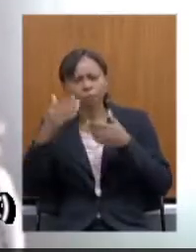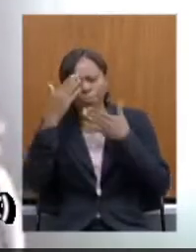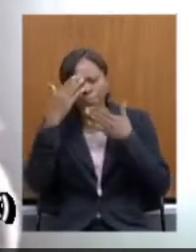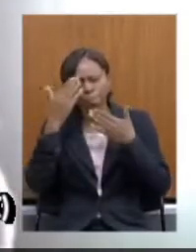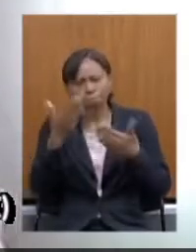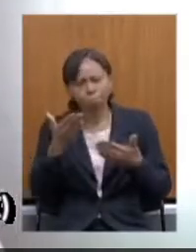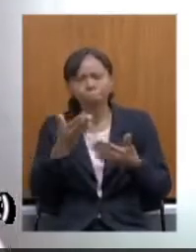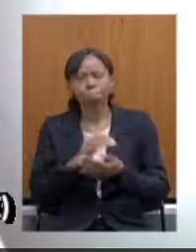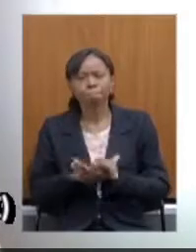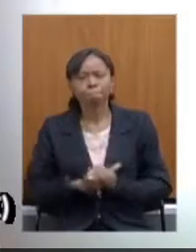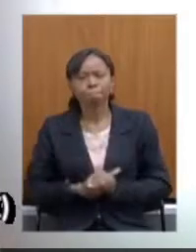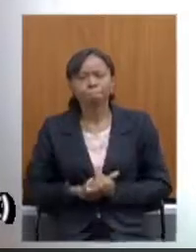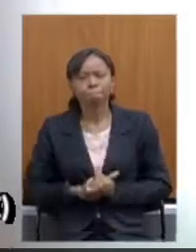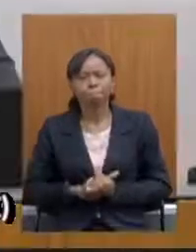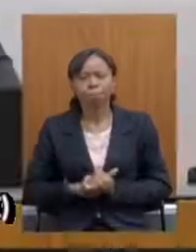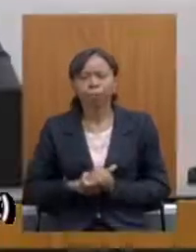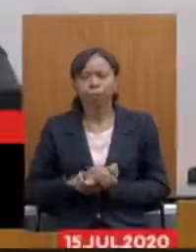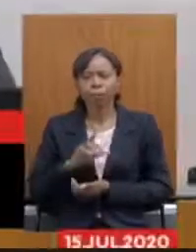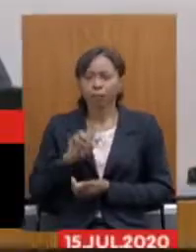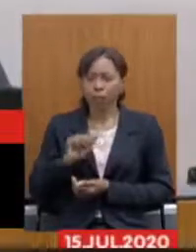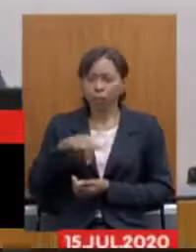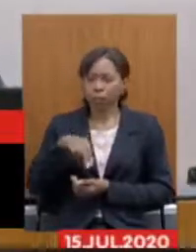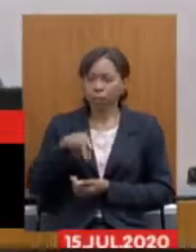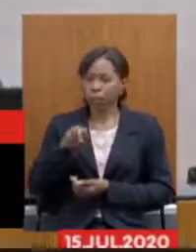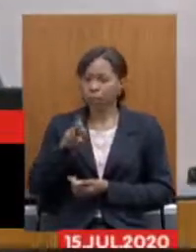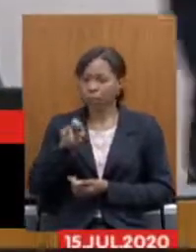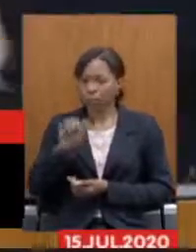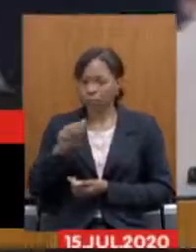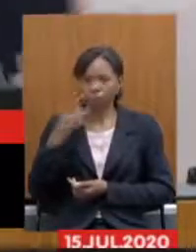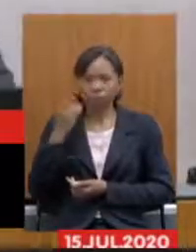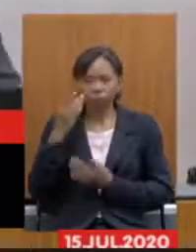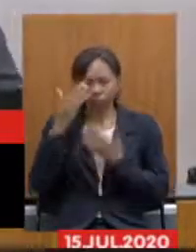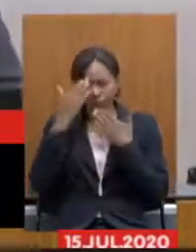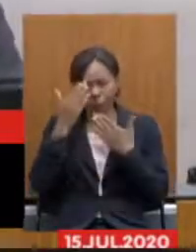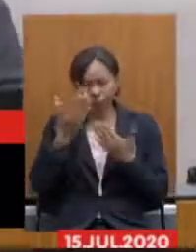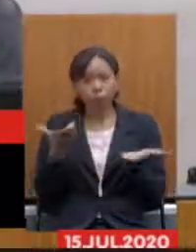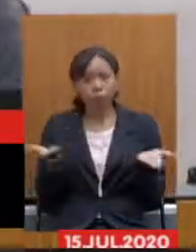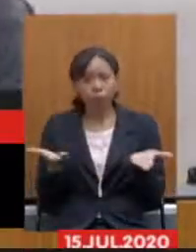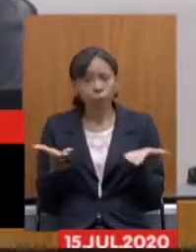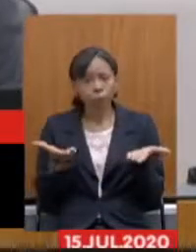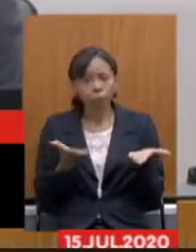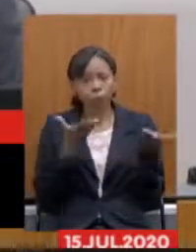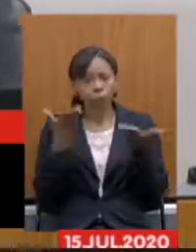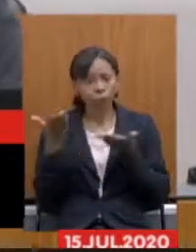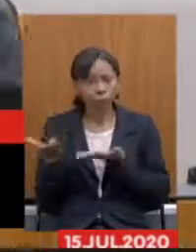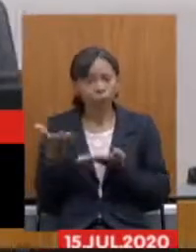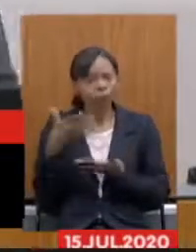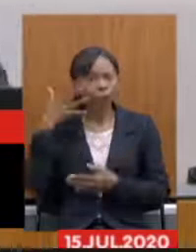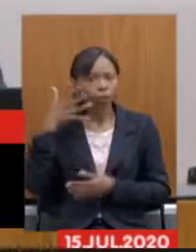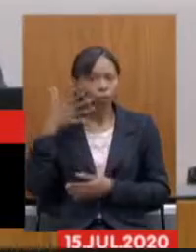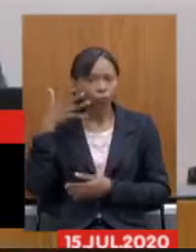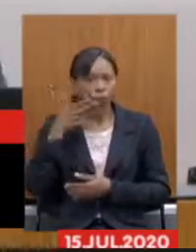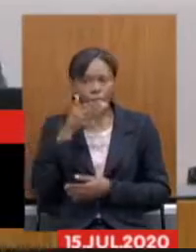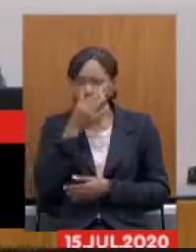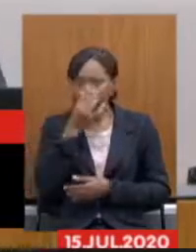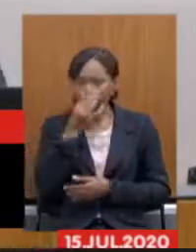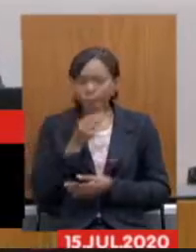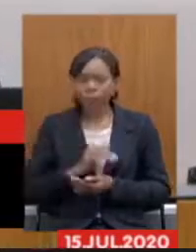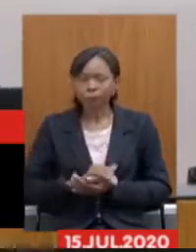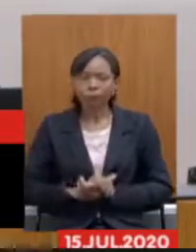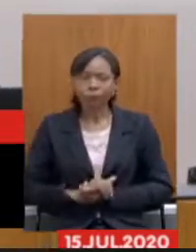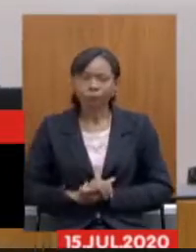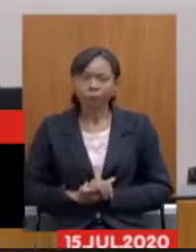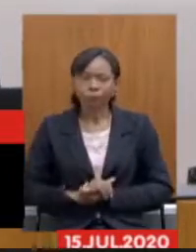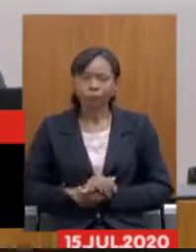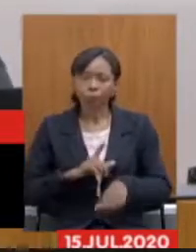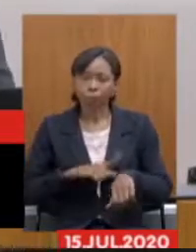palavras Obrigado deputada Andréa de Jesus neste momento essa presença passará a palavra da mesma forma